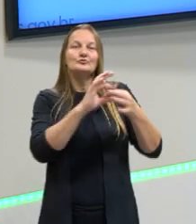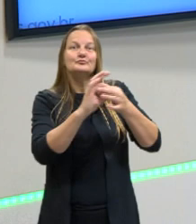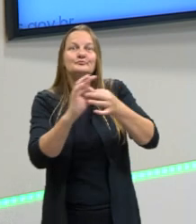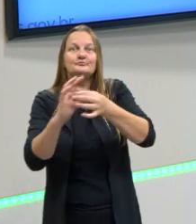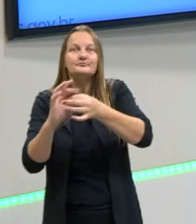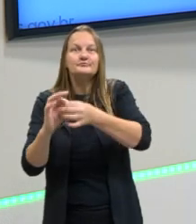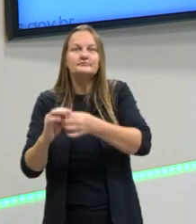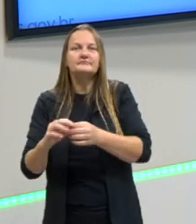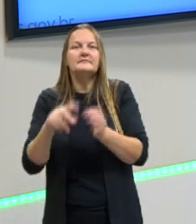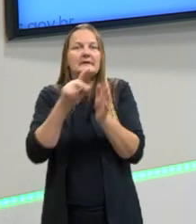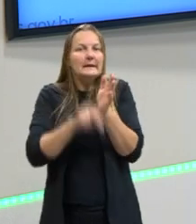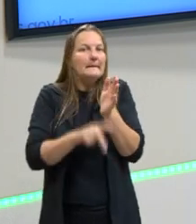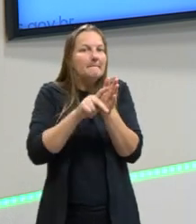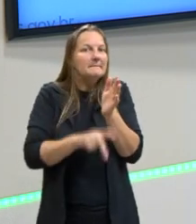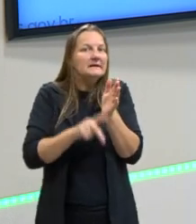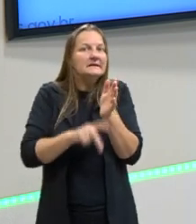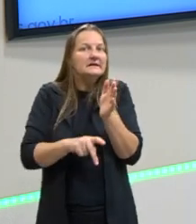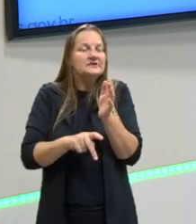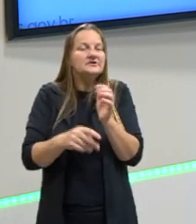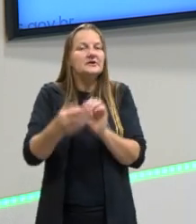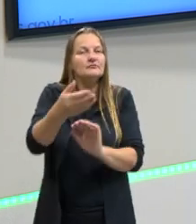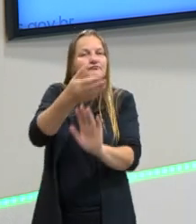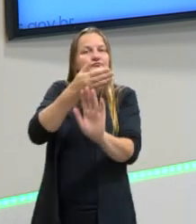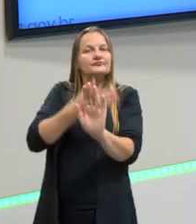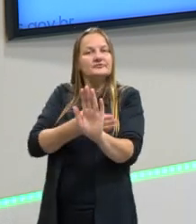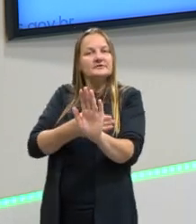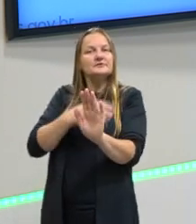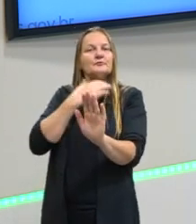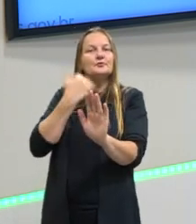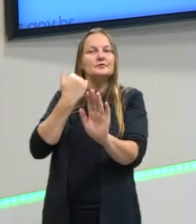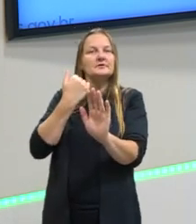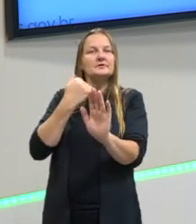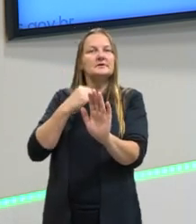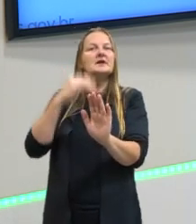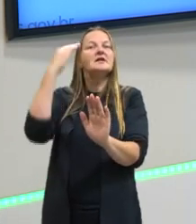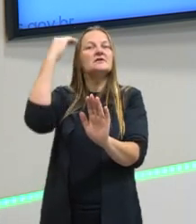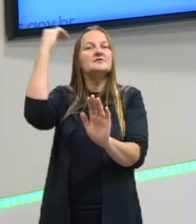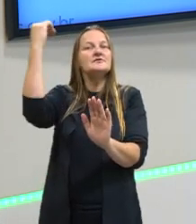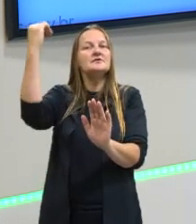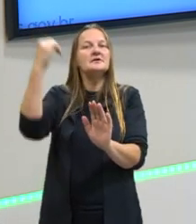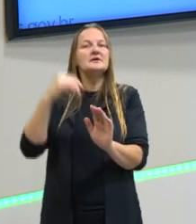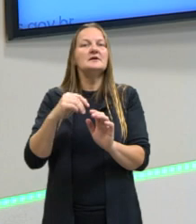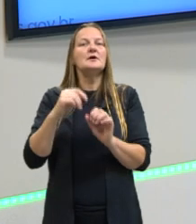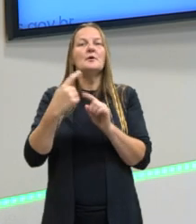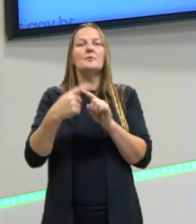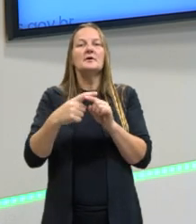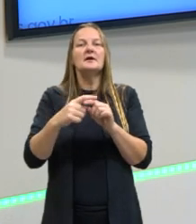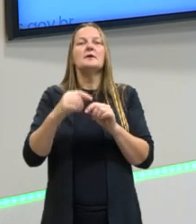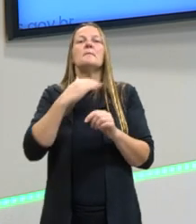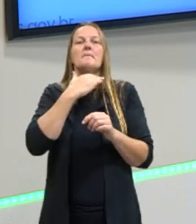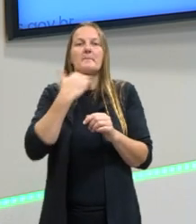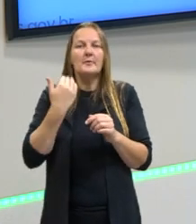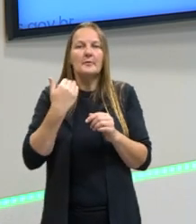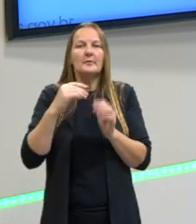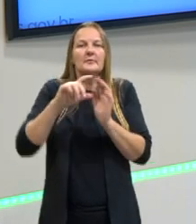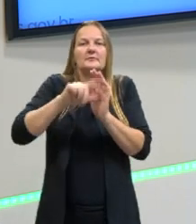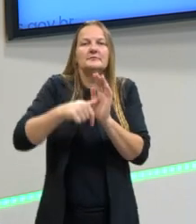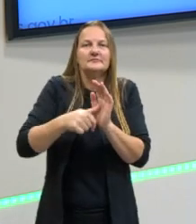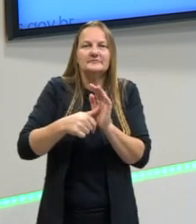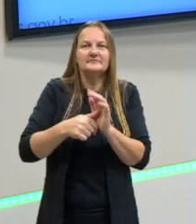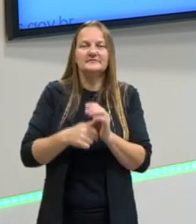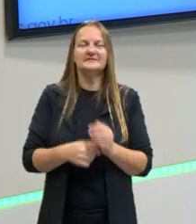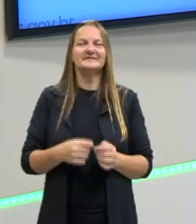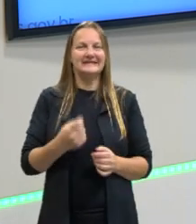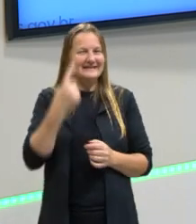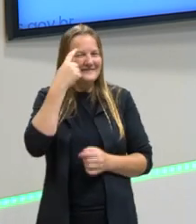Ele planeja ficar famoso antes de morrer e ele só se torna famoso depois da morte.